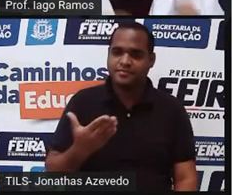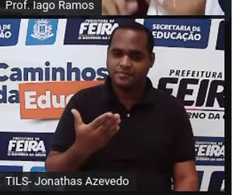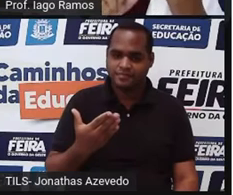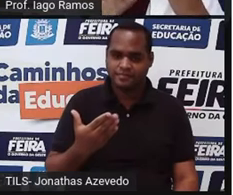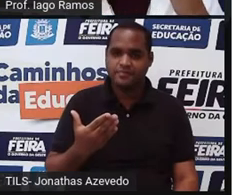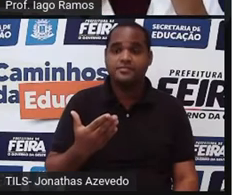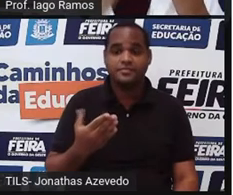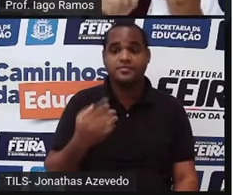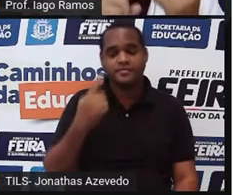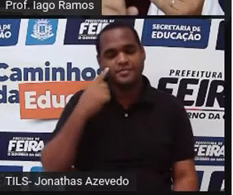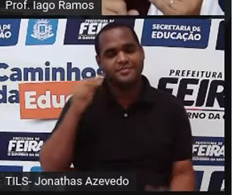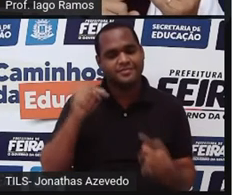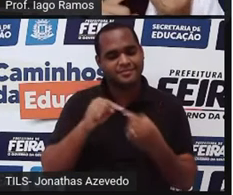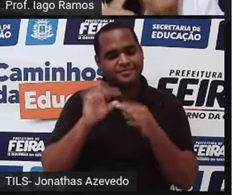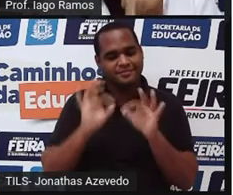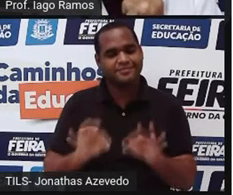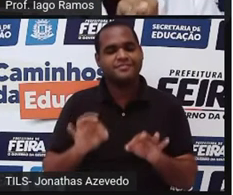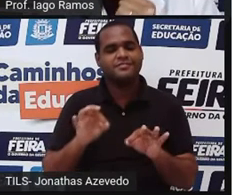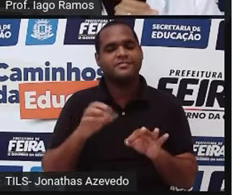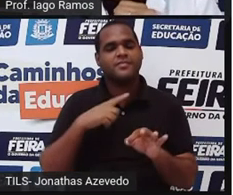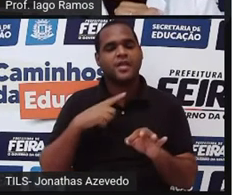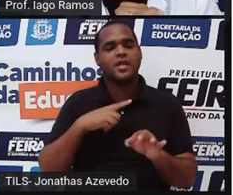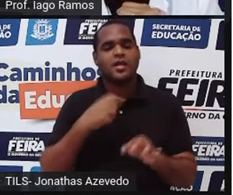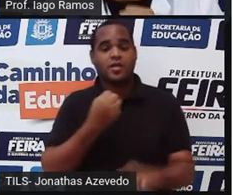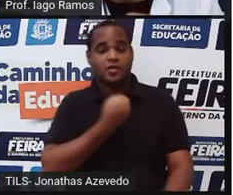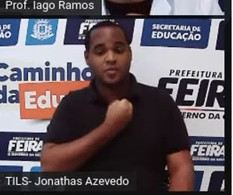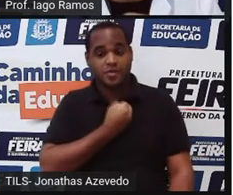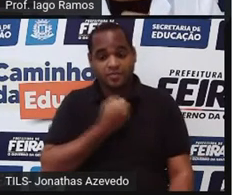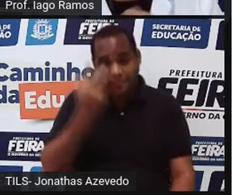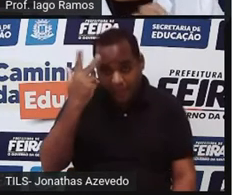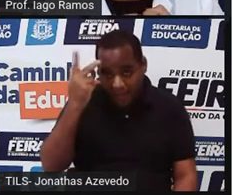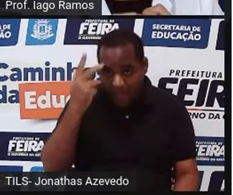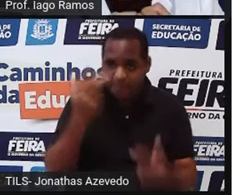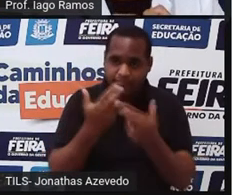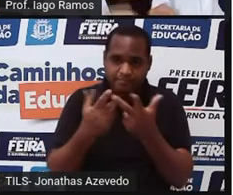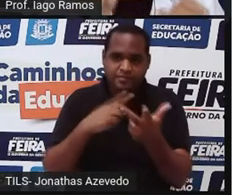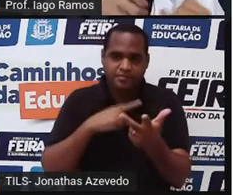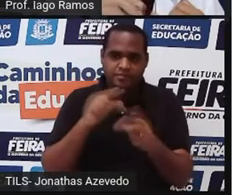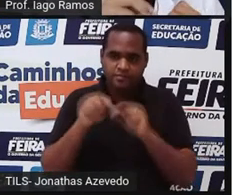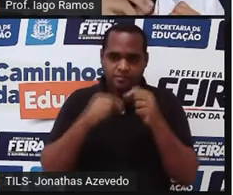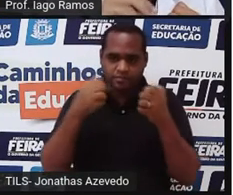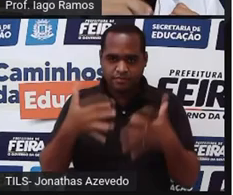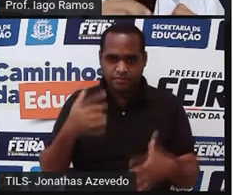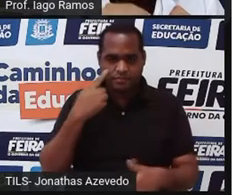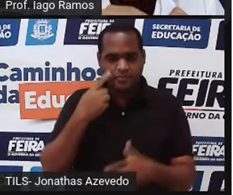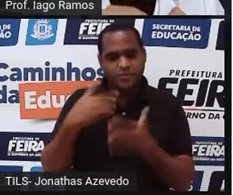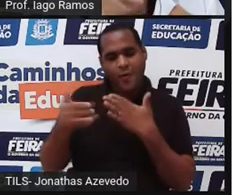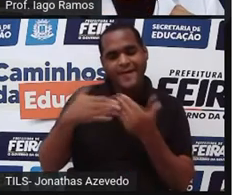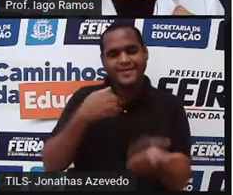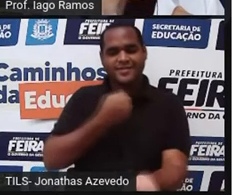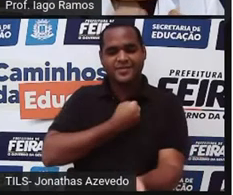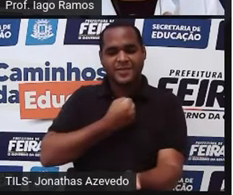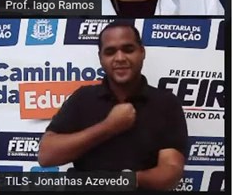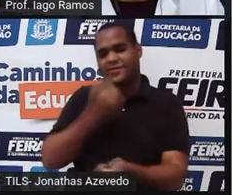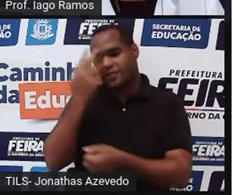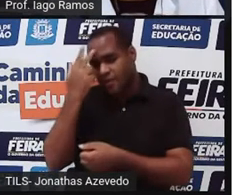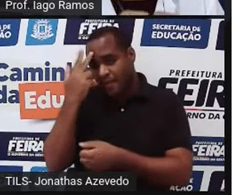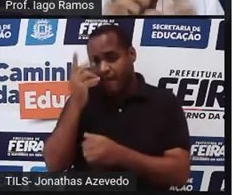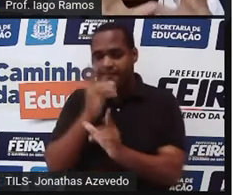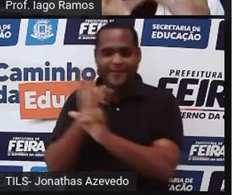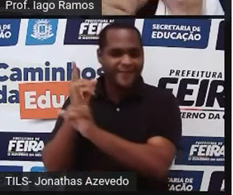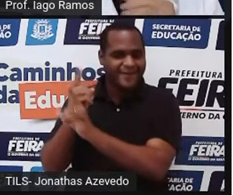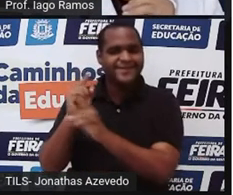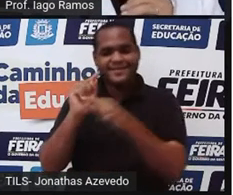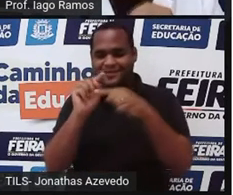Inclusive, olha só que bacana. Os naturais são racionais, porque qualquer número natural eu encontro de uma